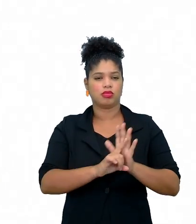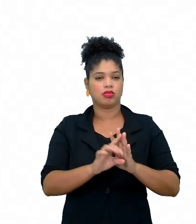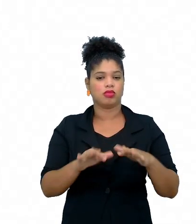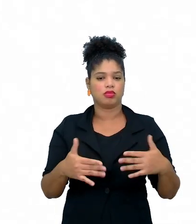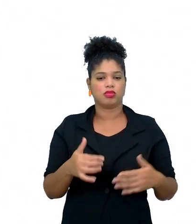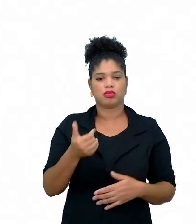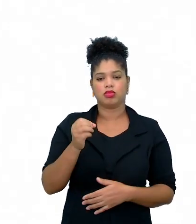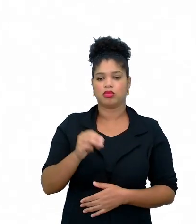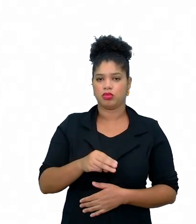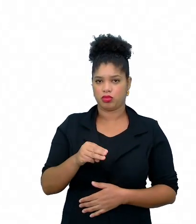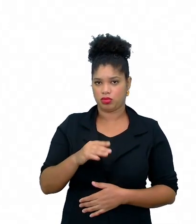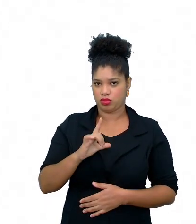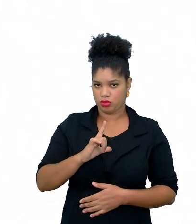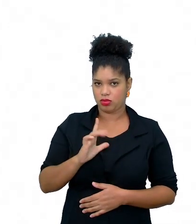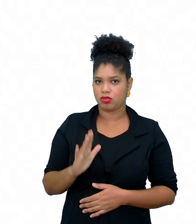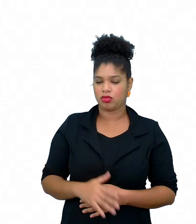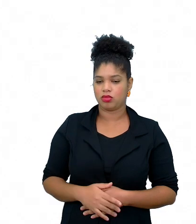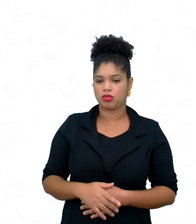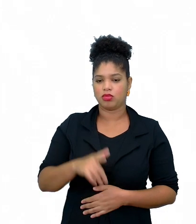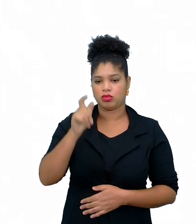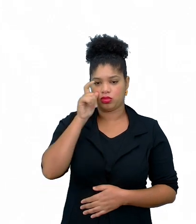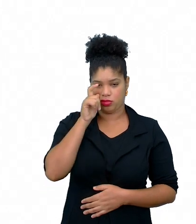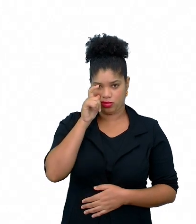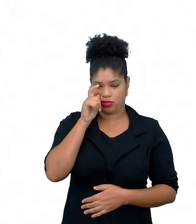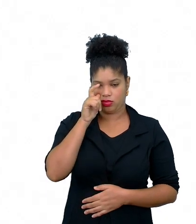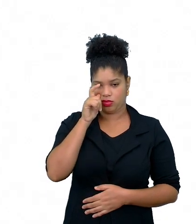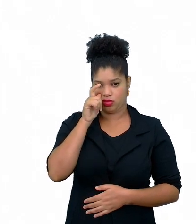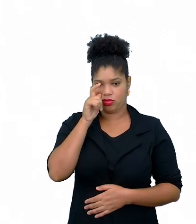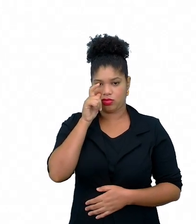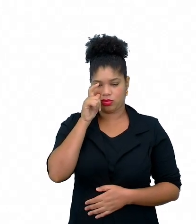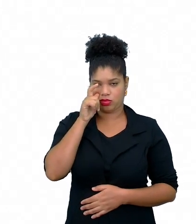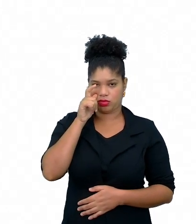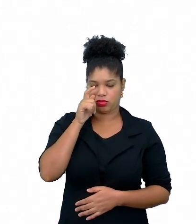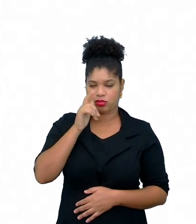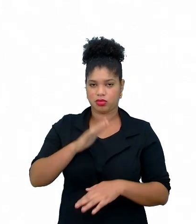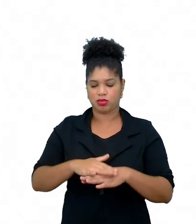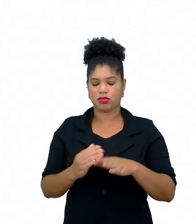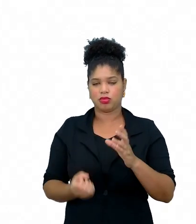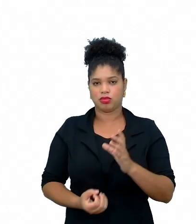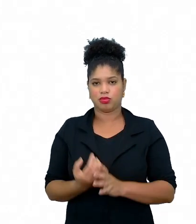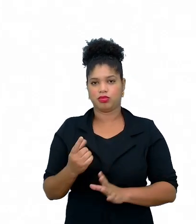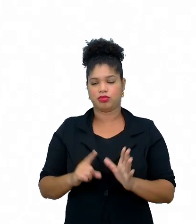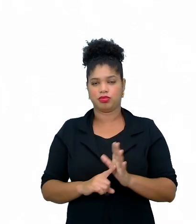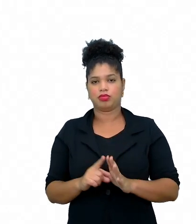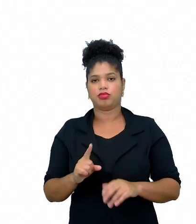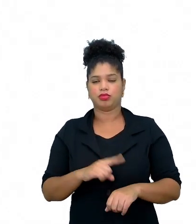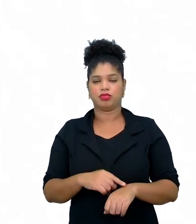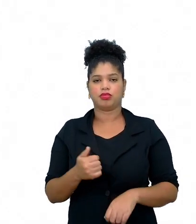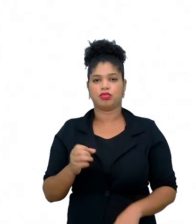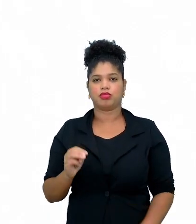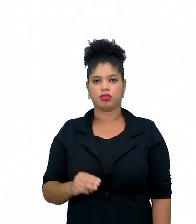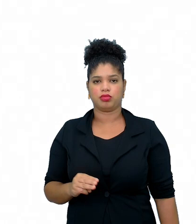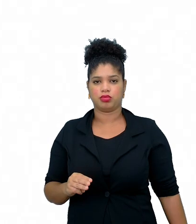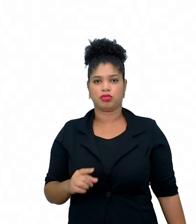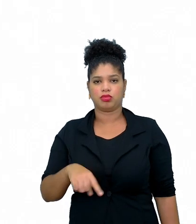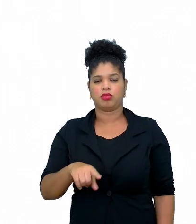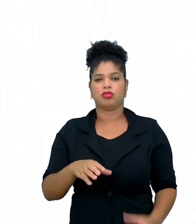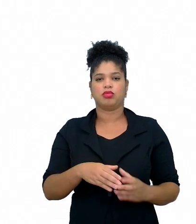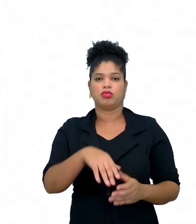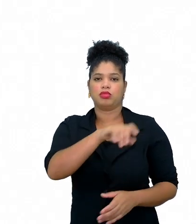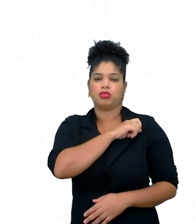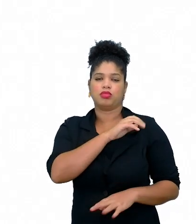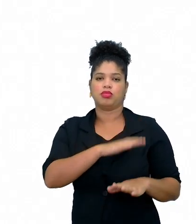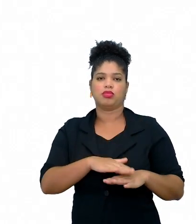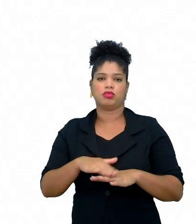minutos nessa estação. Então, assistir o vídeo e montar essas perguntas em 10 minutos. O que que o aluno vai fazer?